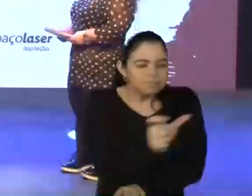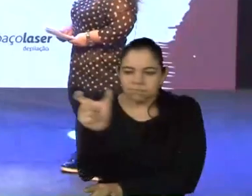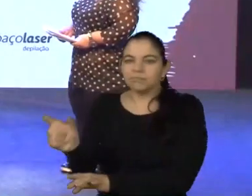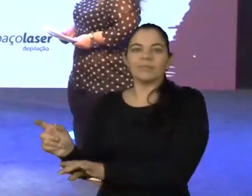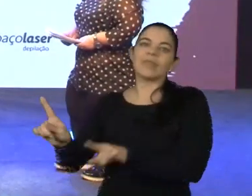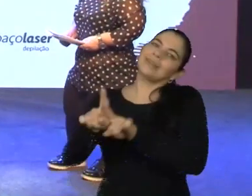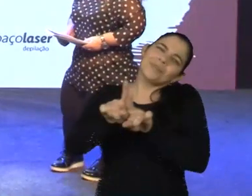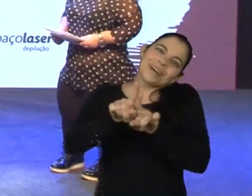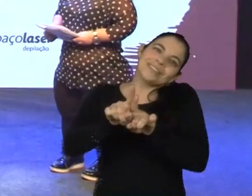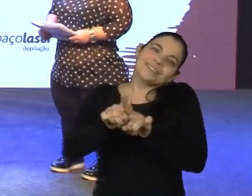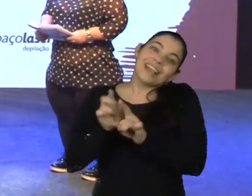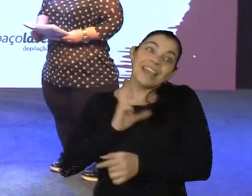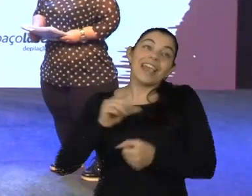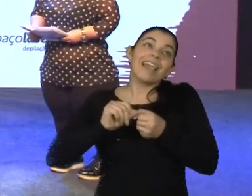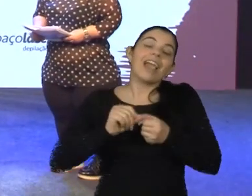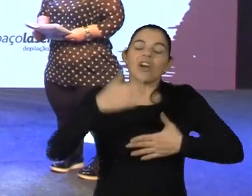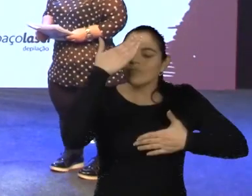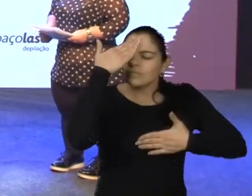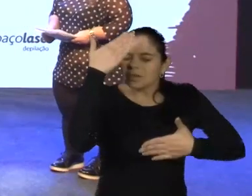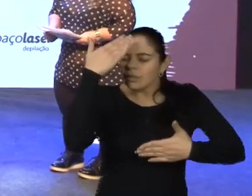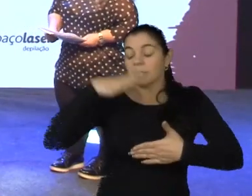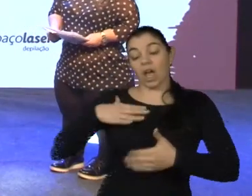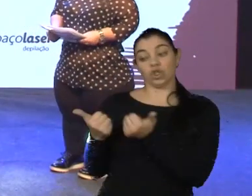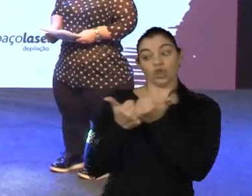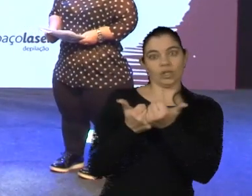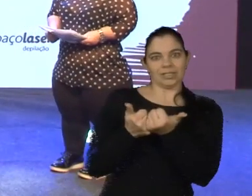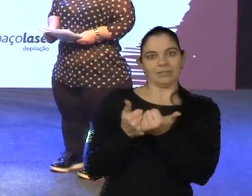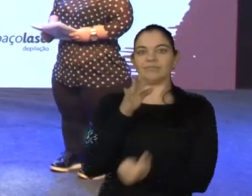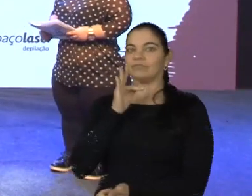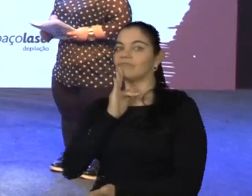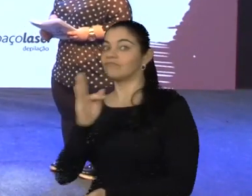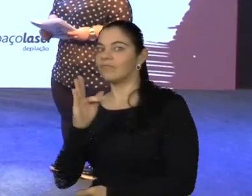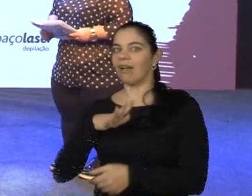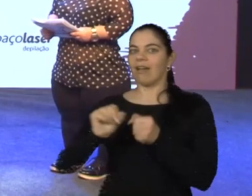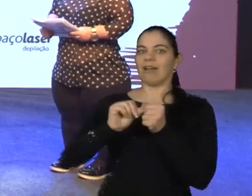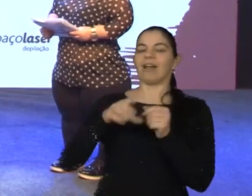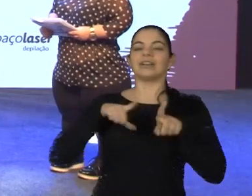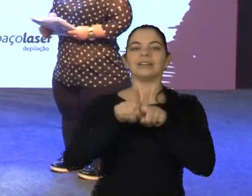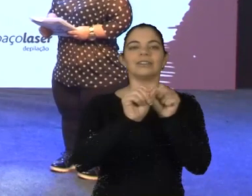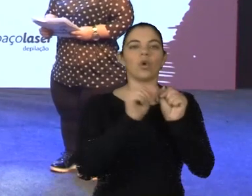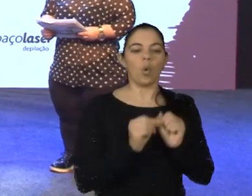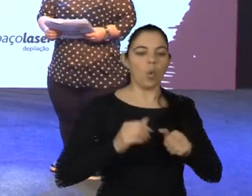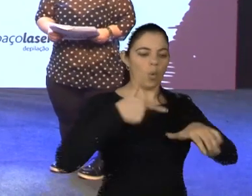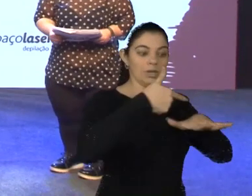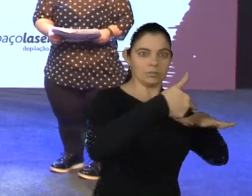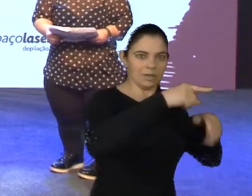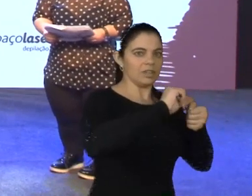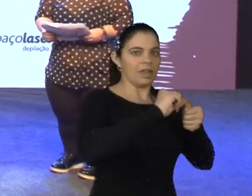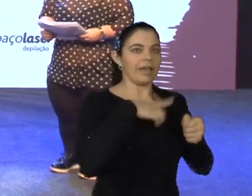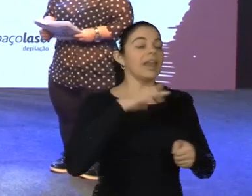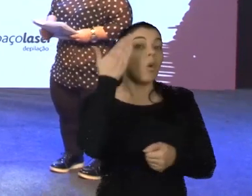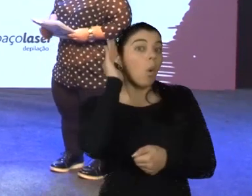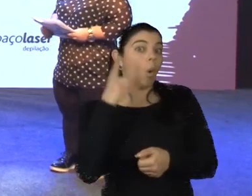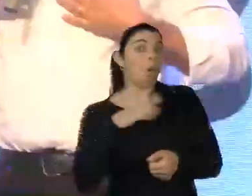em razão disso, e graças à minha sócia, Cíntia, a gente conseguiu na Espaço Laser, que é uma empresa, para não conhece, de depilação a